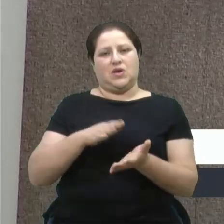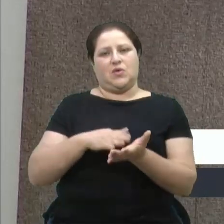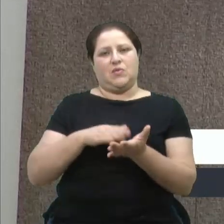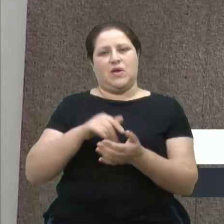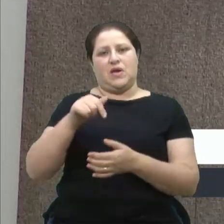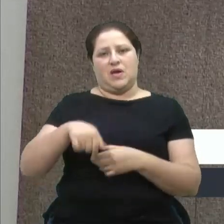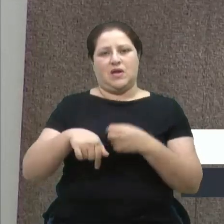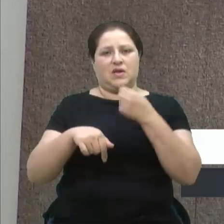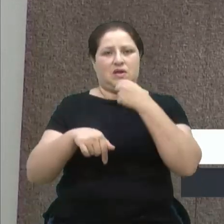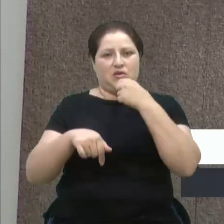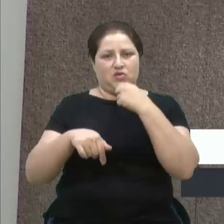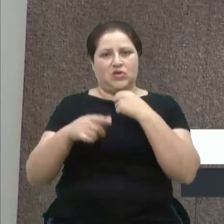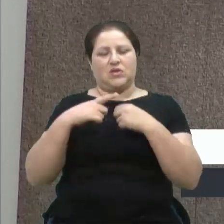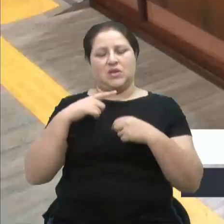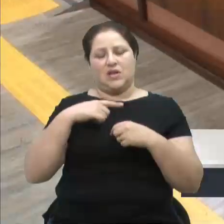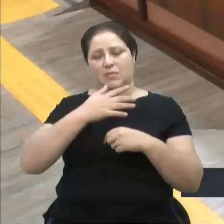tendendo só para um lado. Muito obrigado.